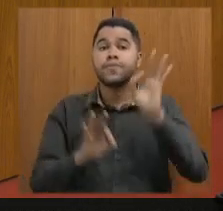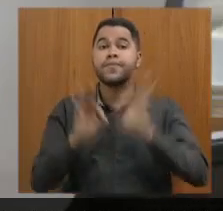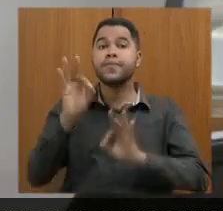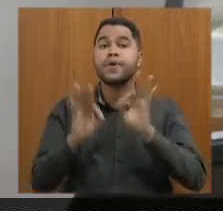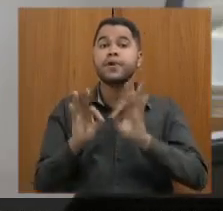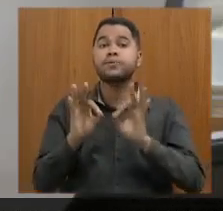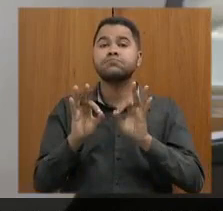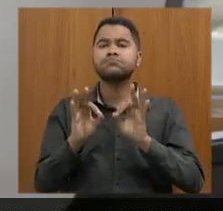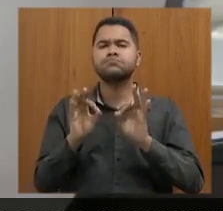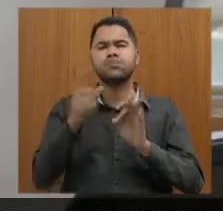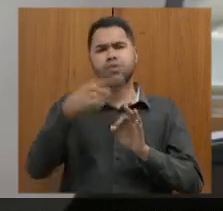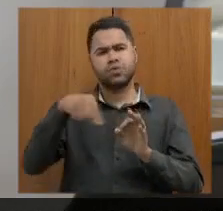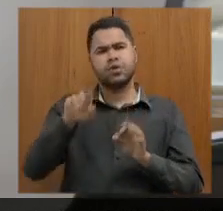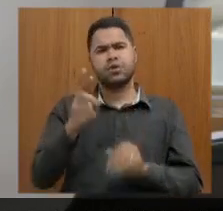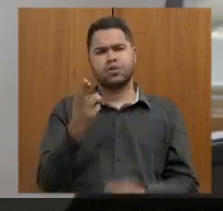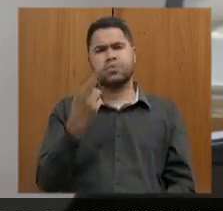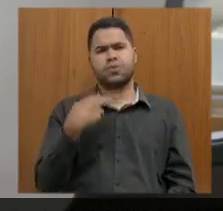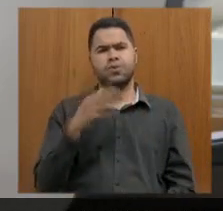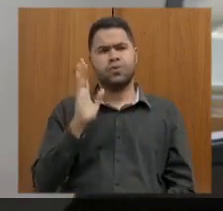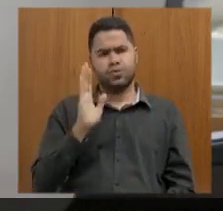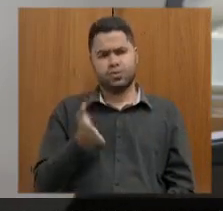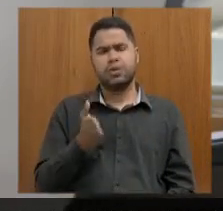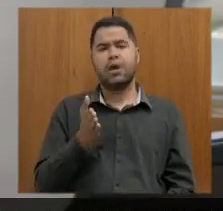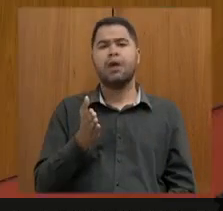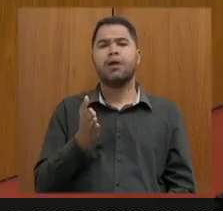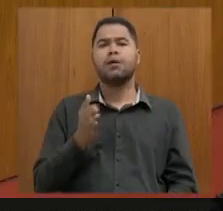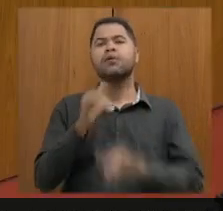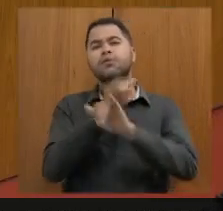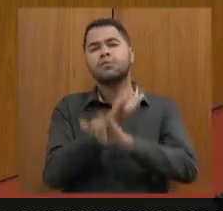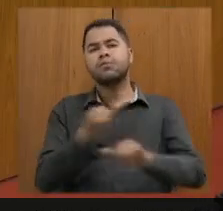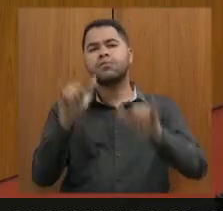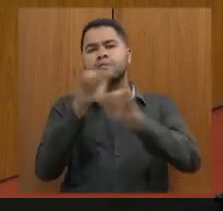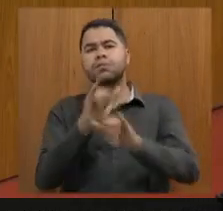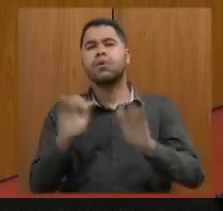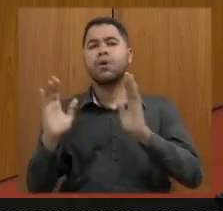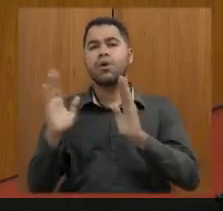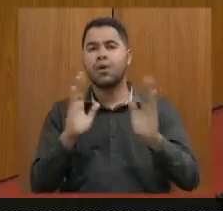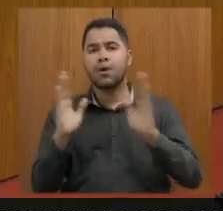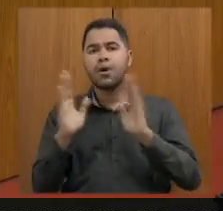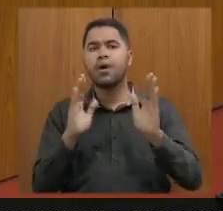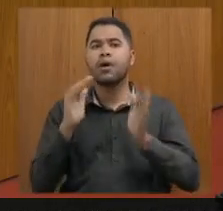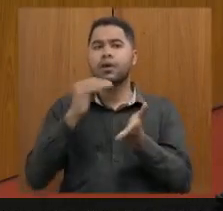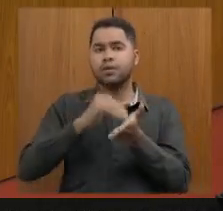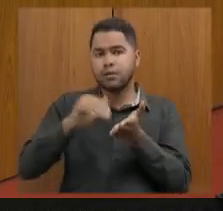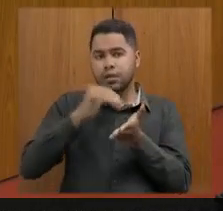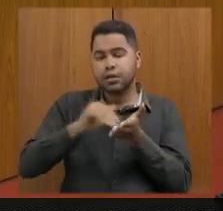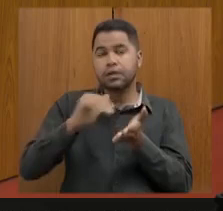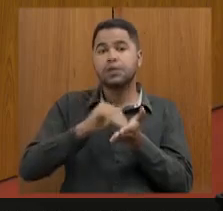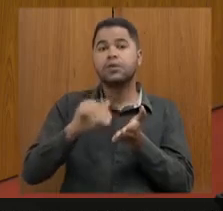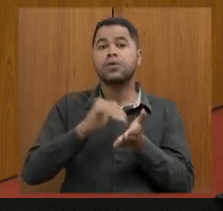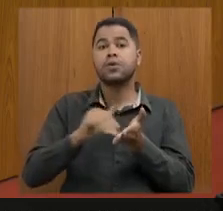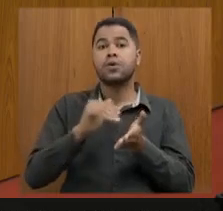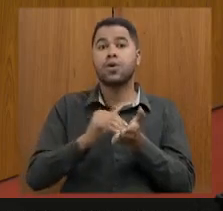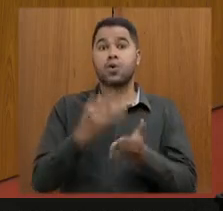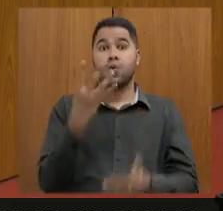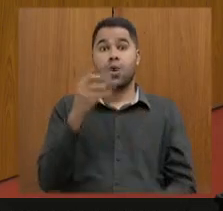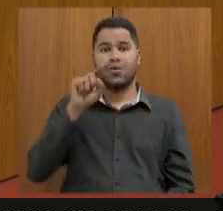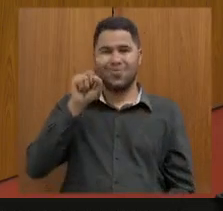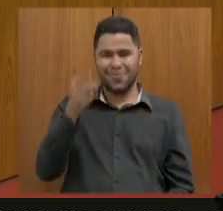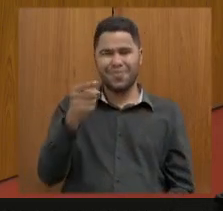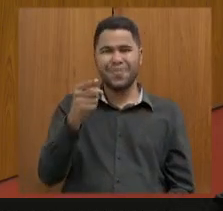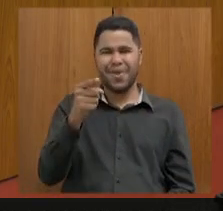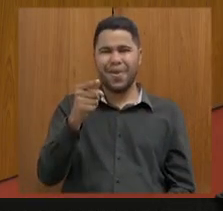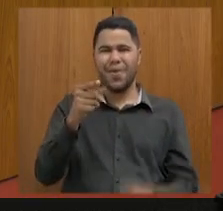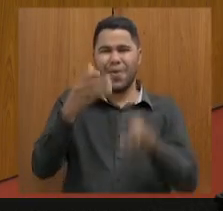Parte... A senhora já me respondeu. Foi anunciado aqui, durante a exposição da secretária, 4 mil nomeações de